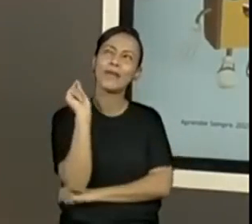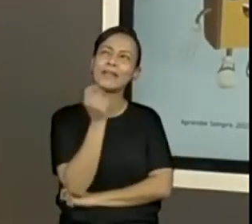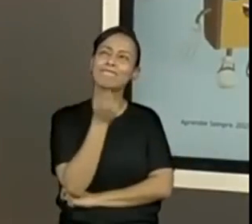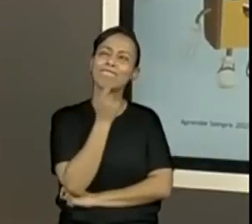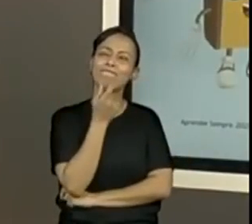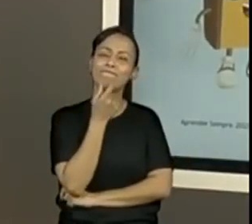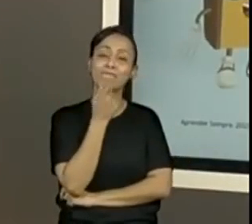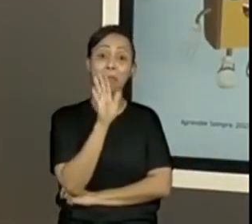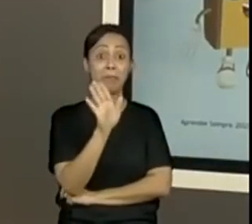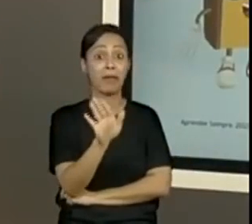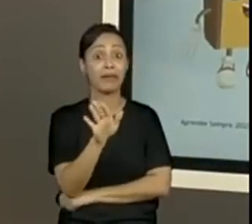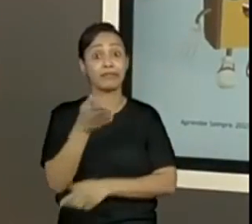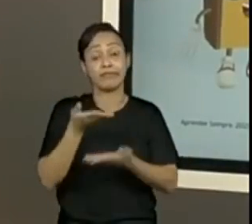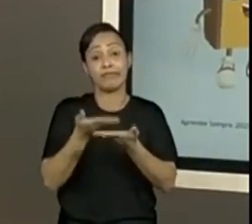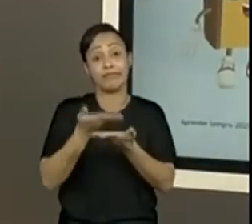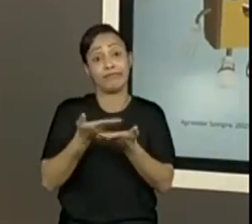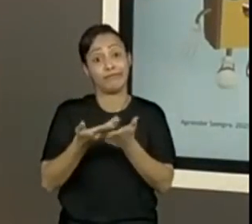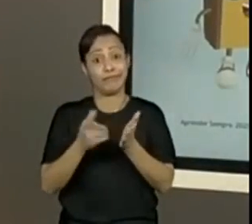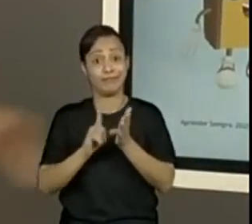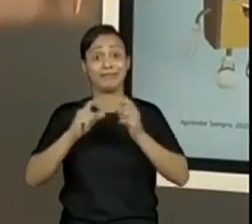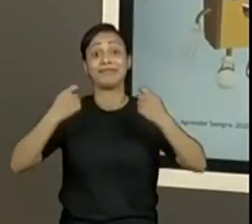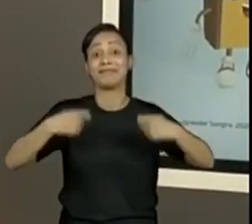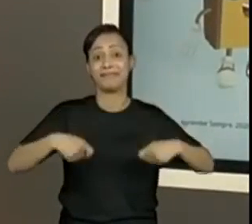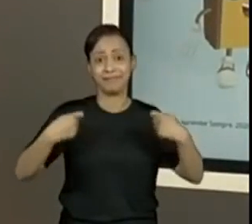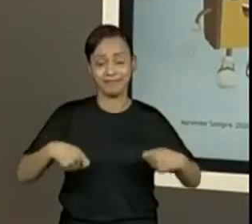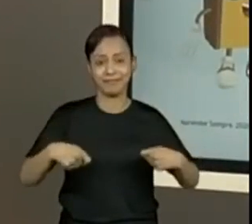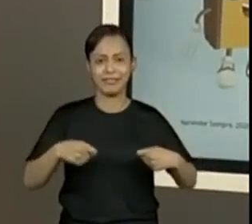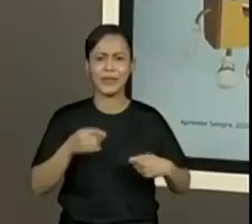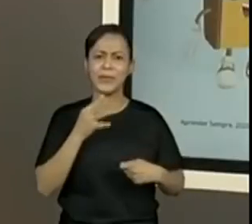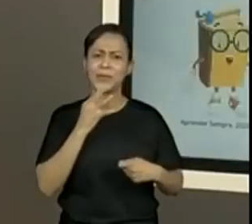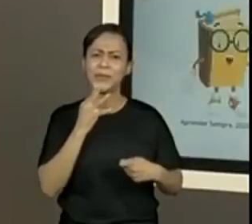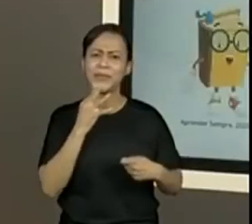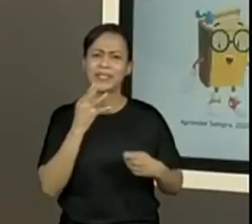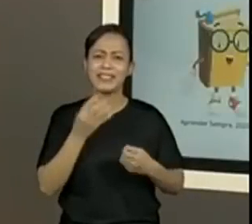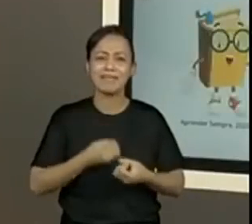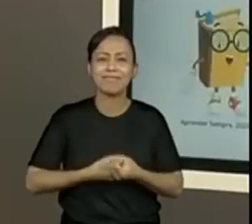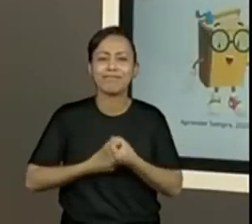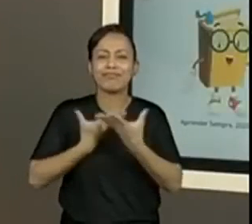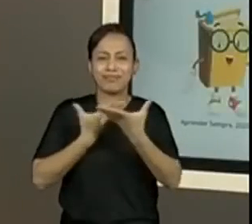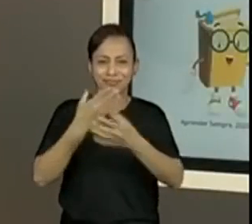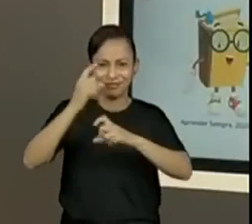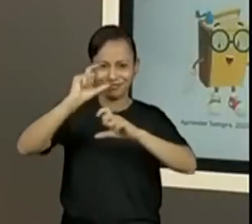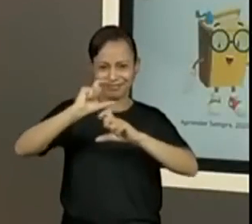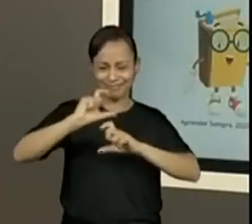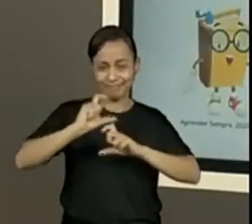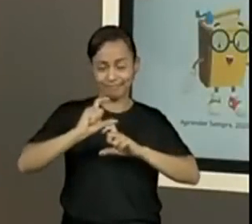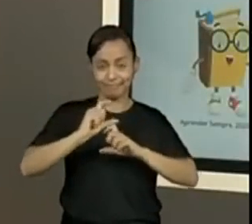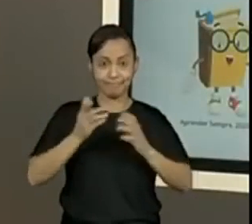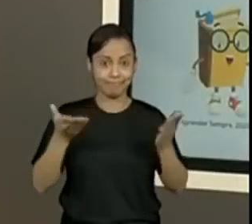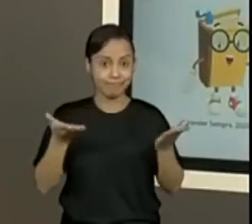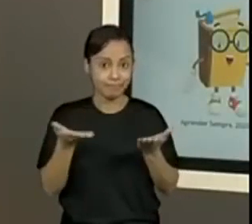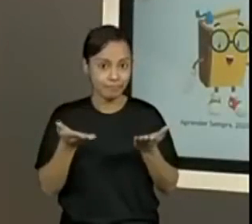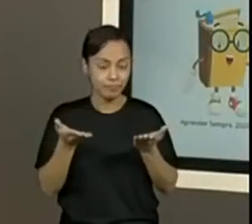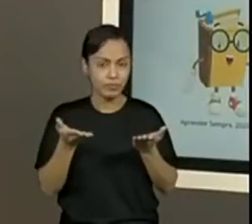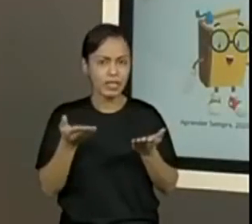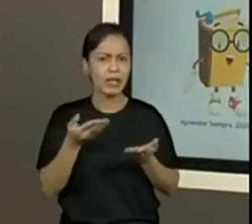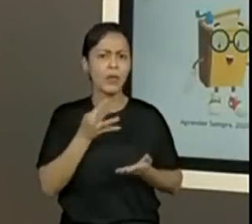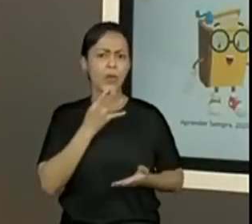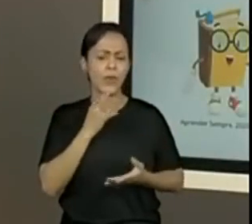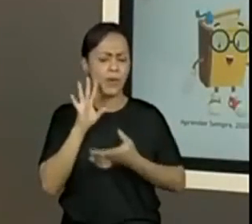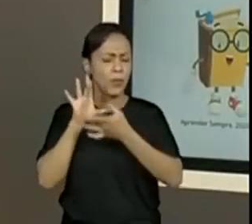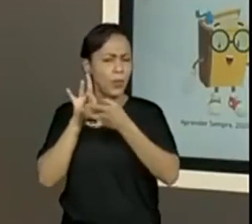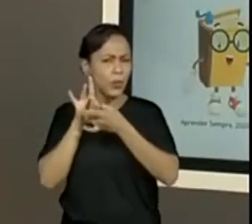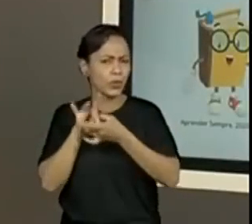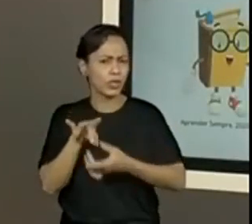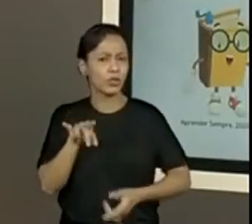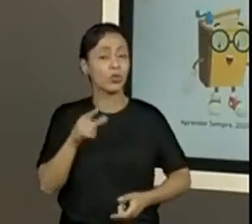Para isso, a gente precisa estudar. Para isso, a gente precisa explorar. A gente precisa. Então, vamos começar a entender só mais um pouquinho. Antes da